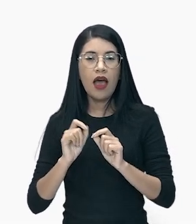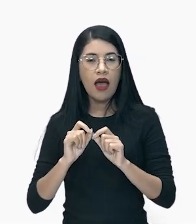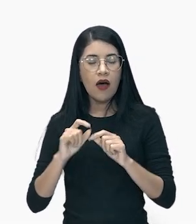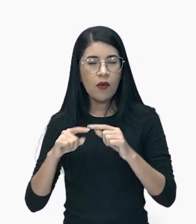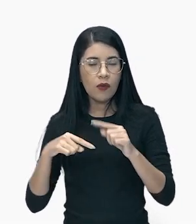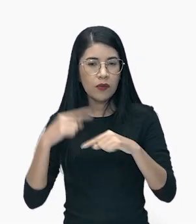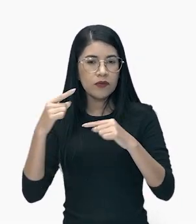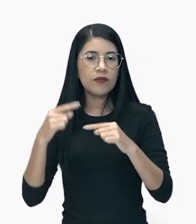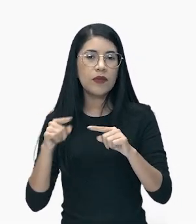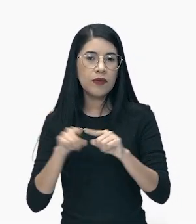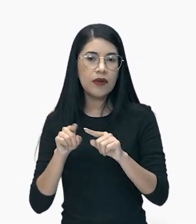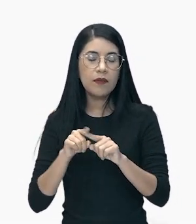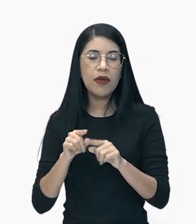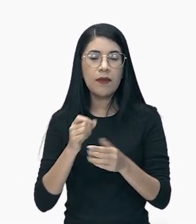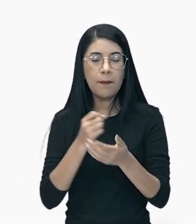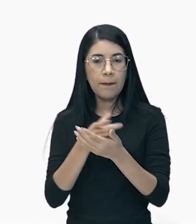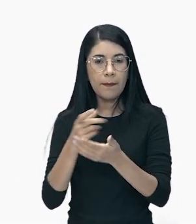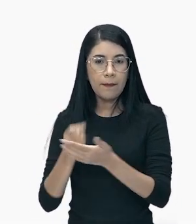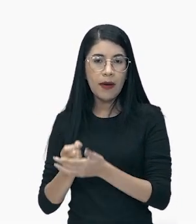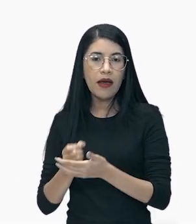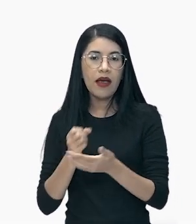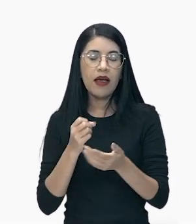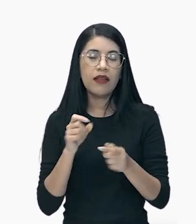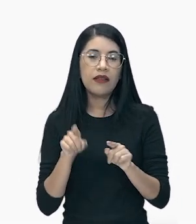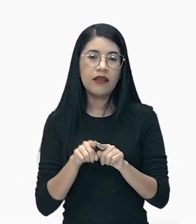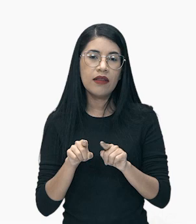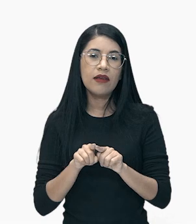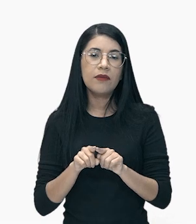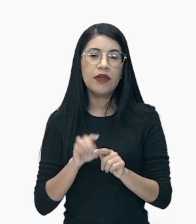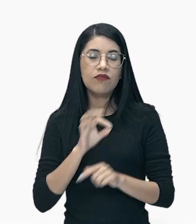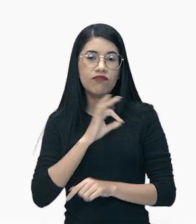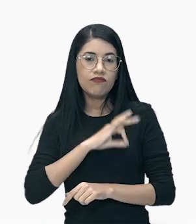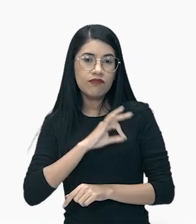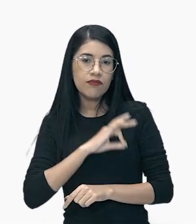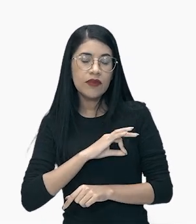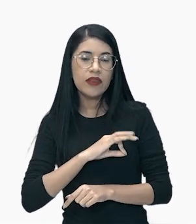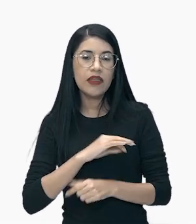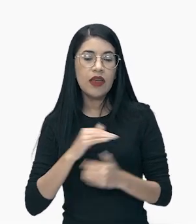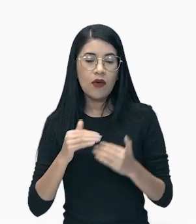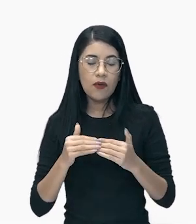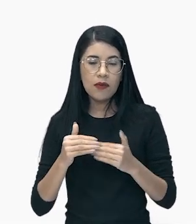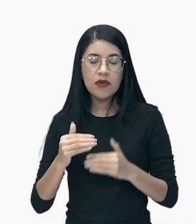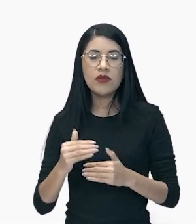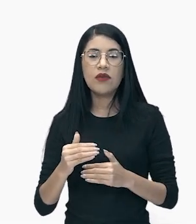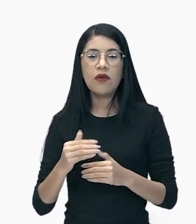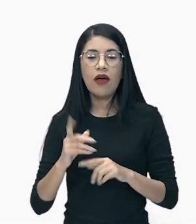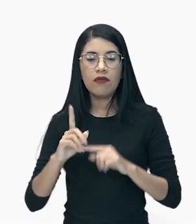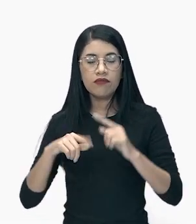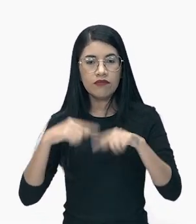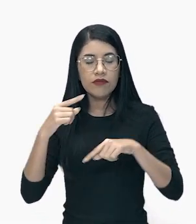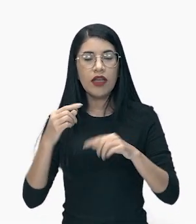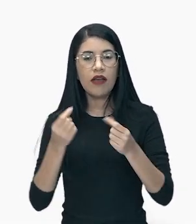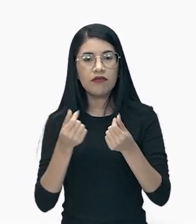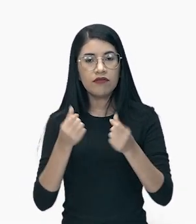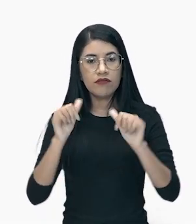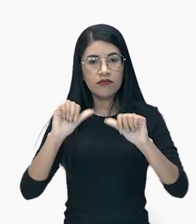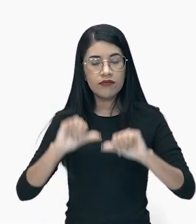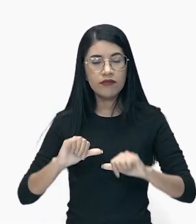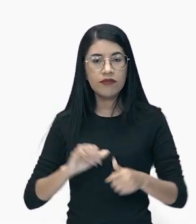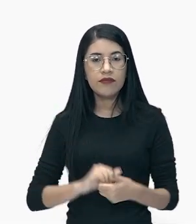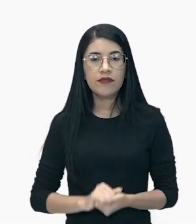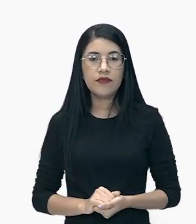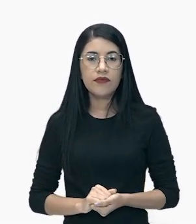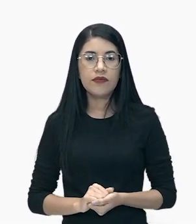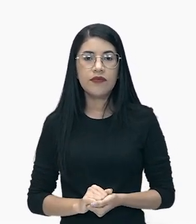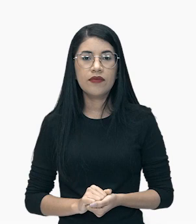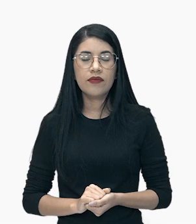dos americanos que iam gerar de certa forma uma recuperação lenta da economia. Aumentou também o rendimento da